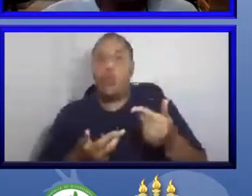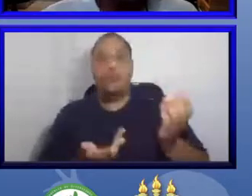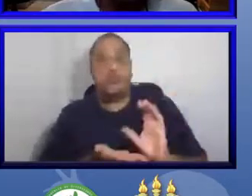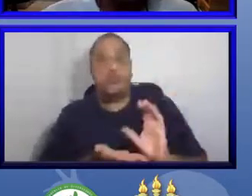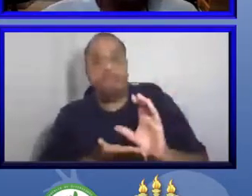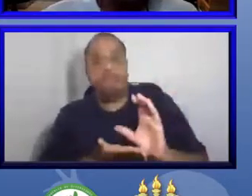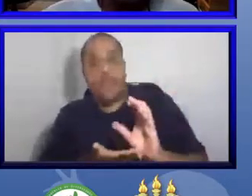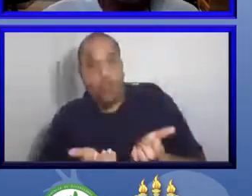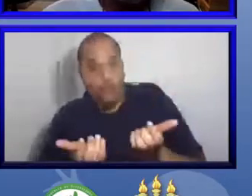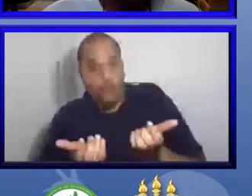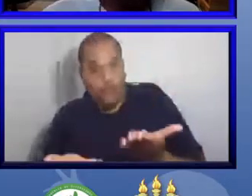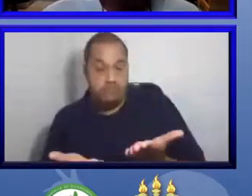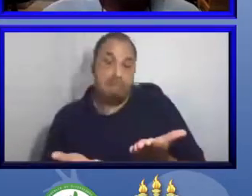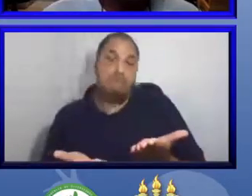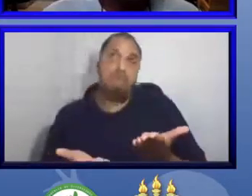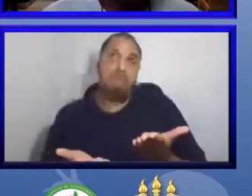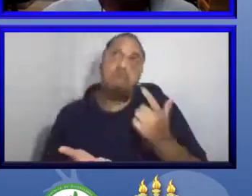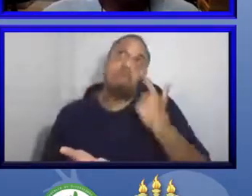como alternativa,